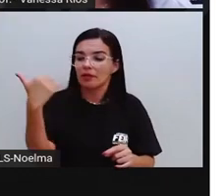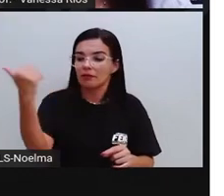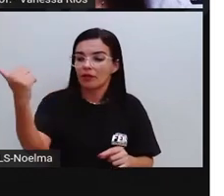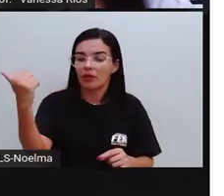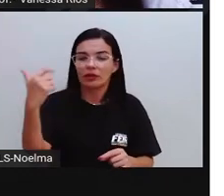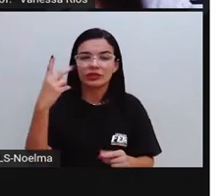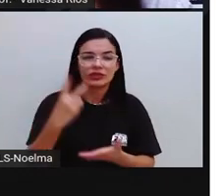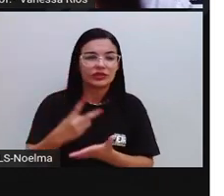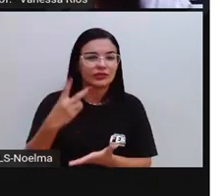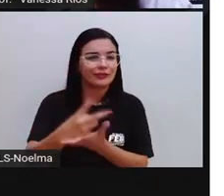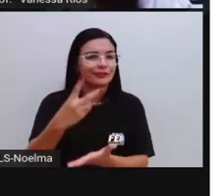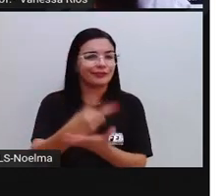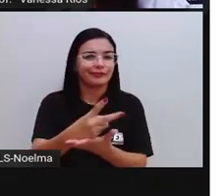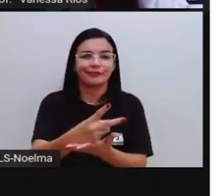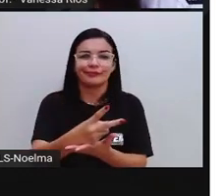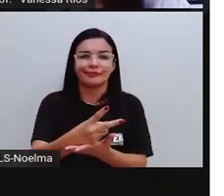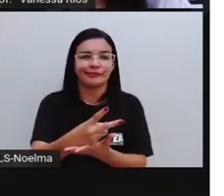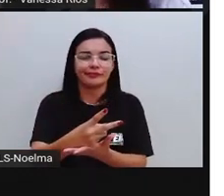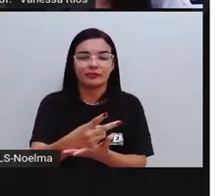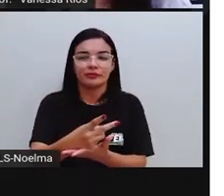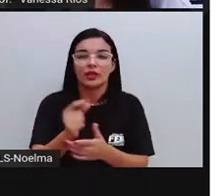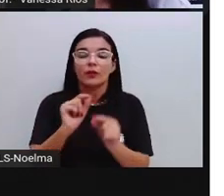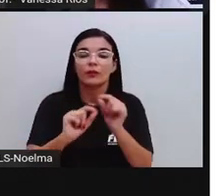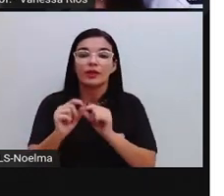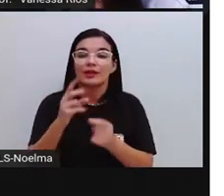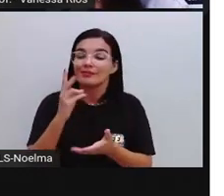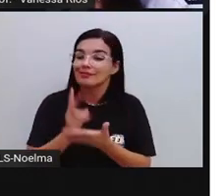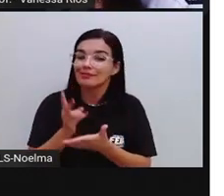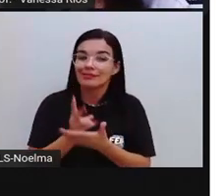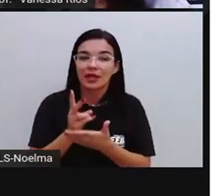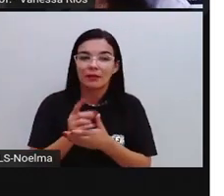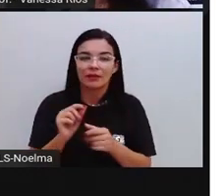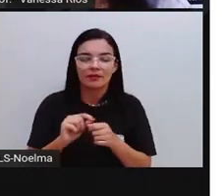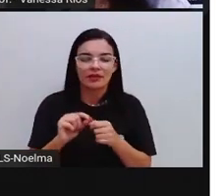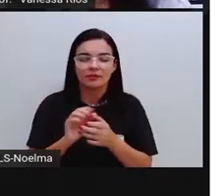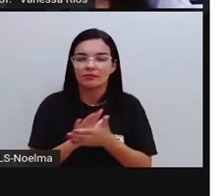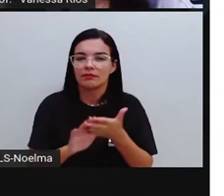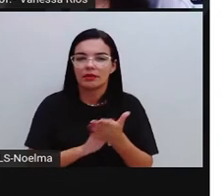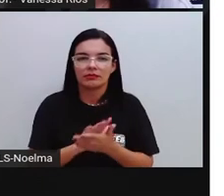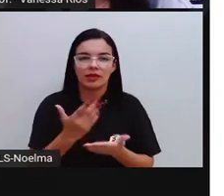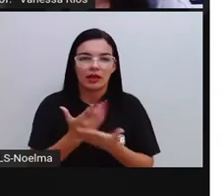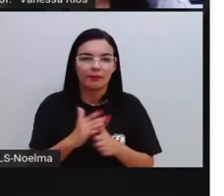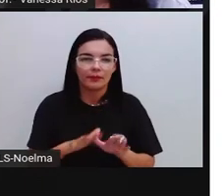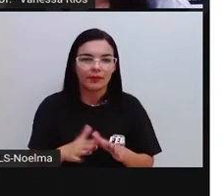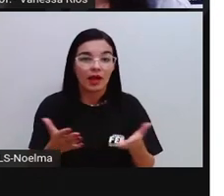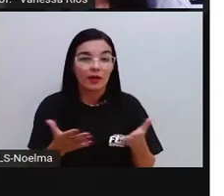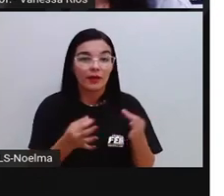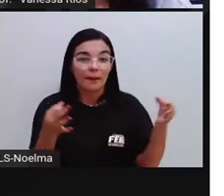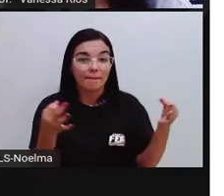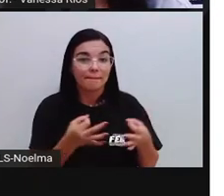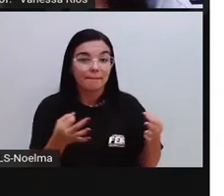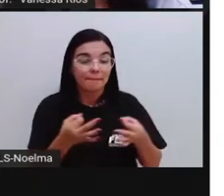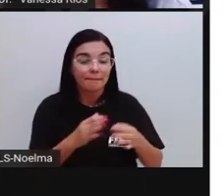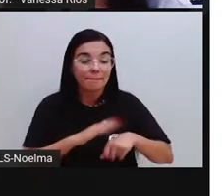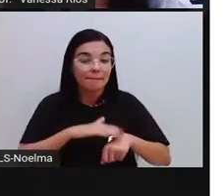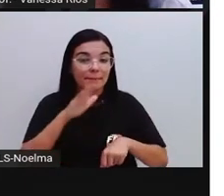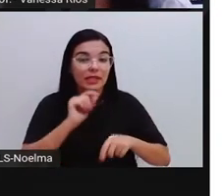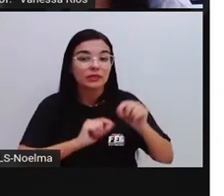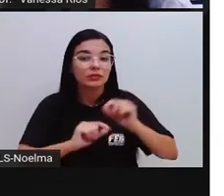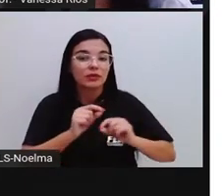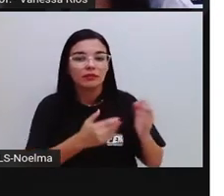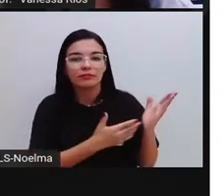avó me chamava. Então, algo que fazia é não, faz mais. O pretérito mais que